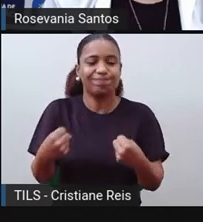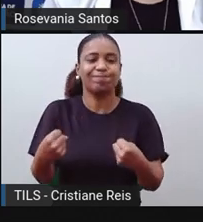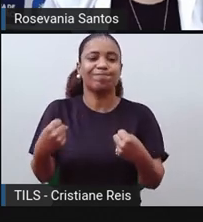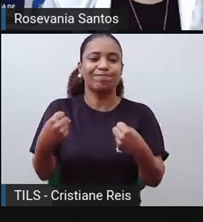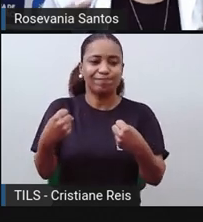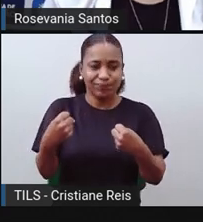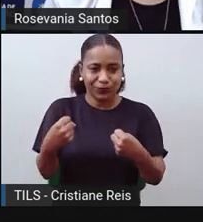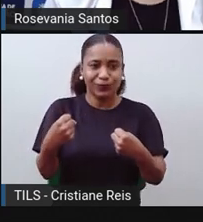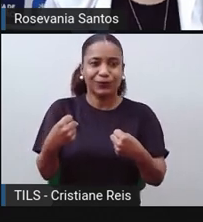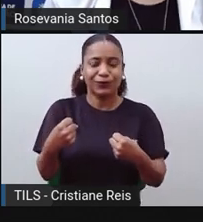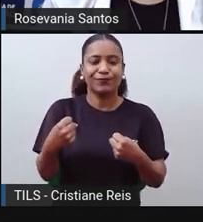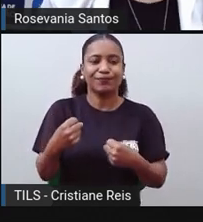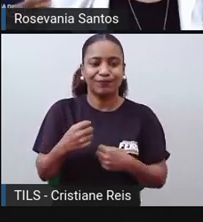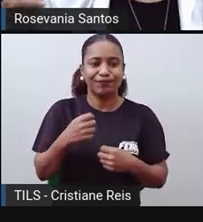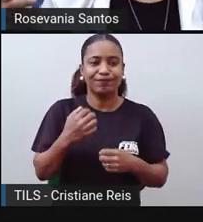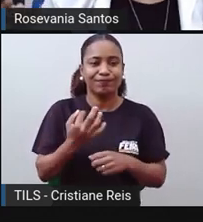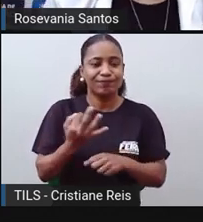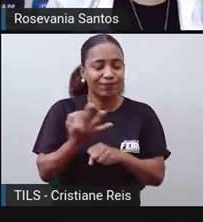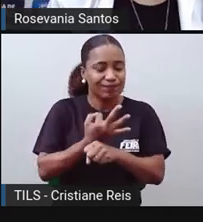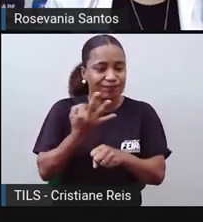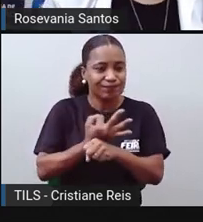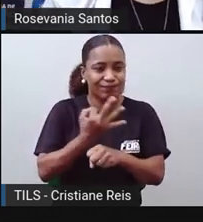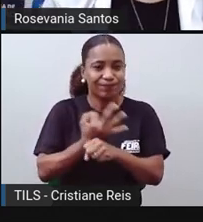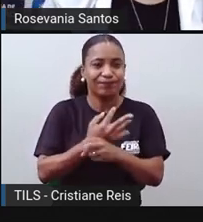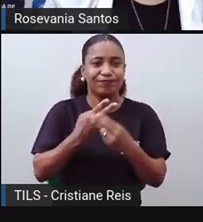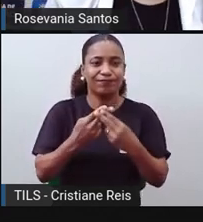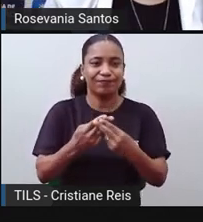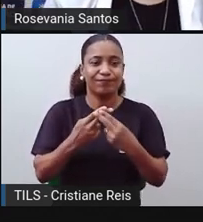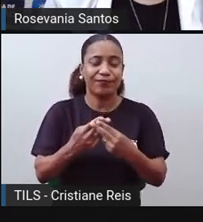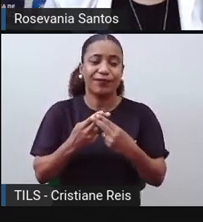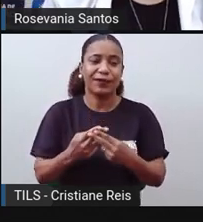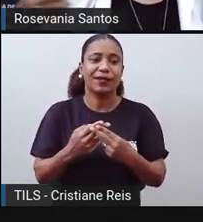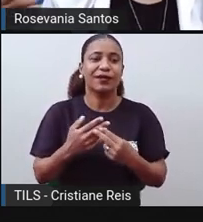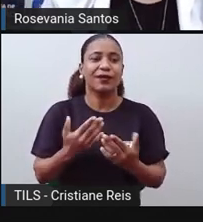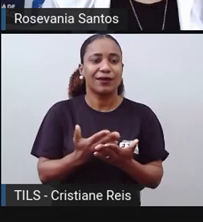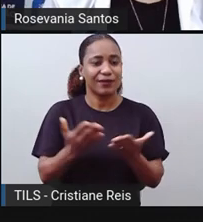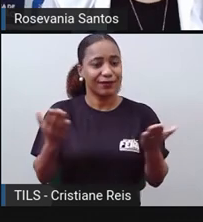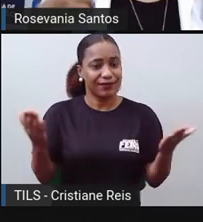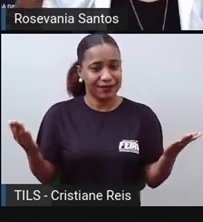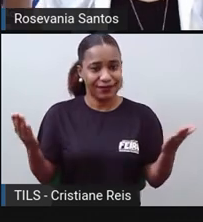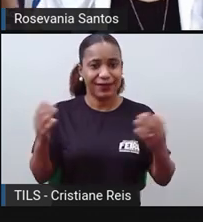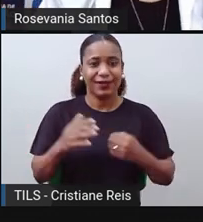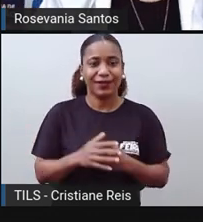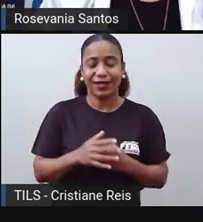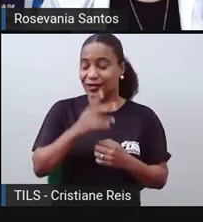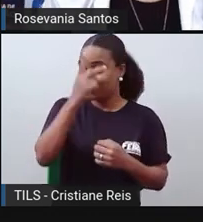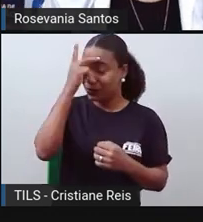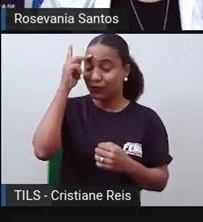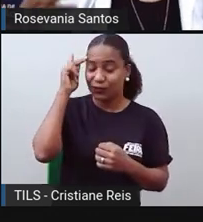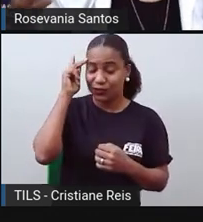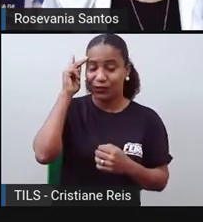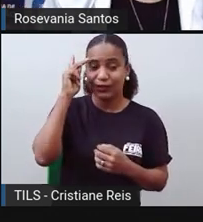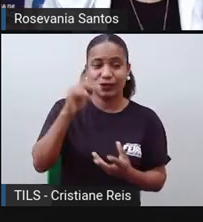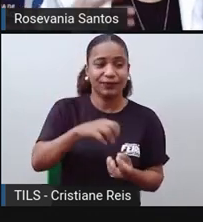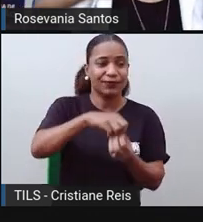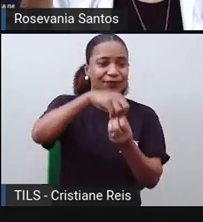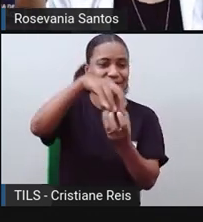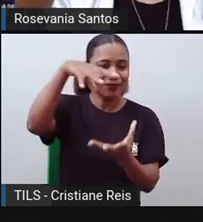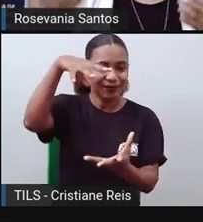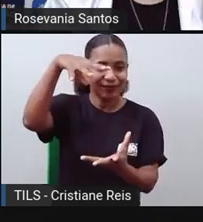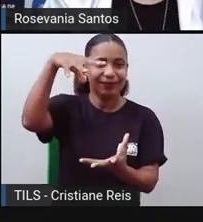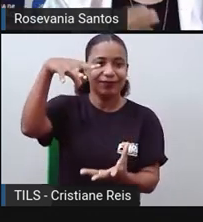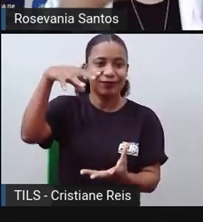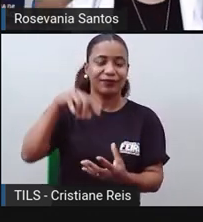o homem, ele foi criado por Deus com essa capacidade da resiliência, da gente poder estar sempre,